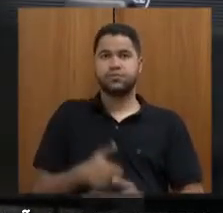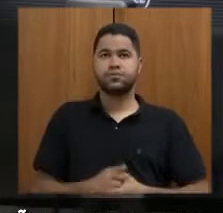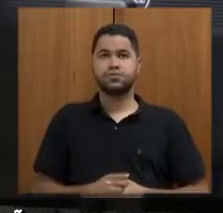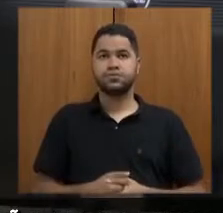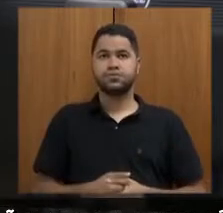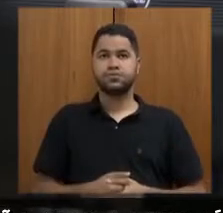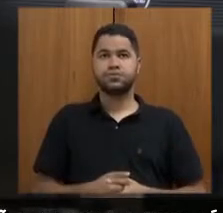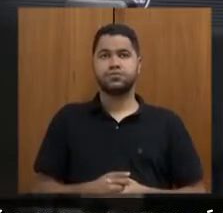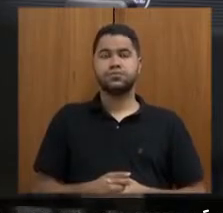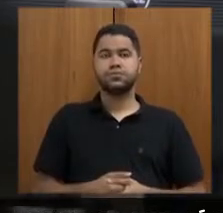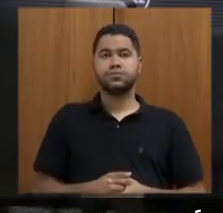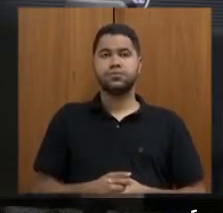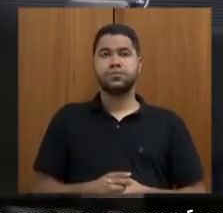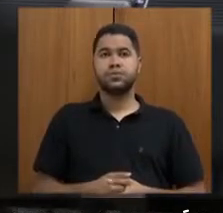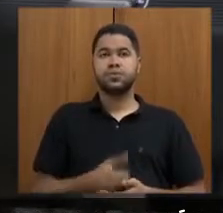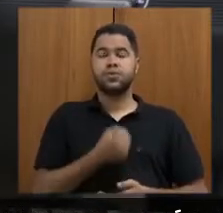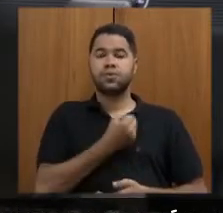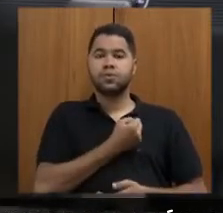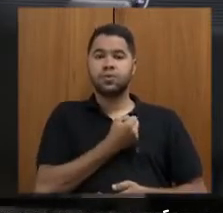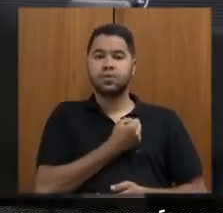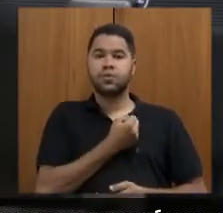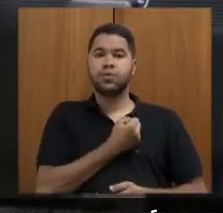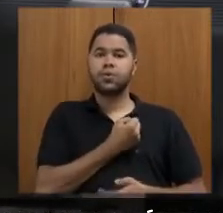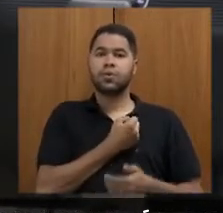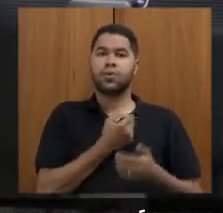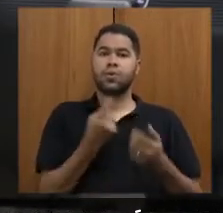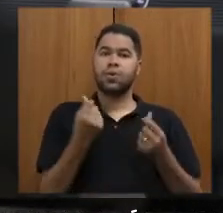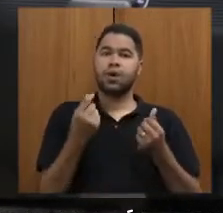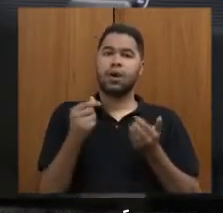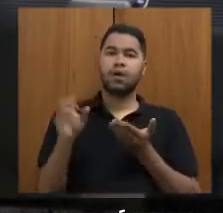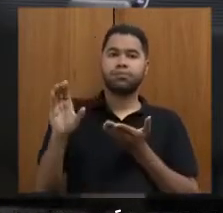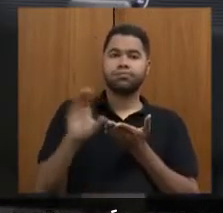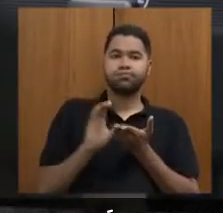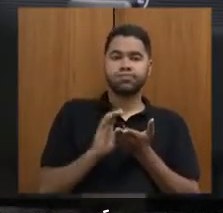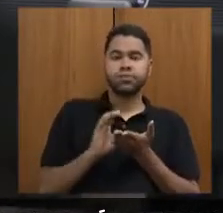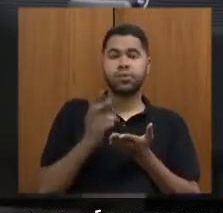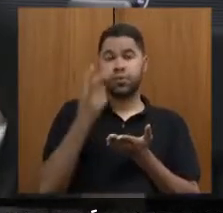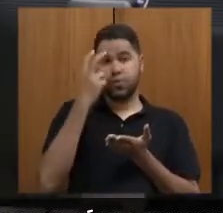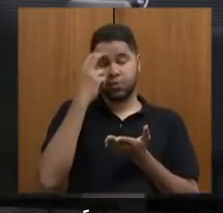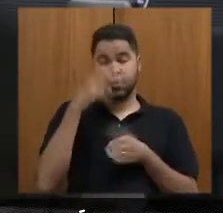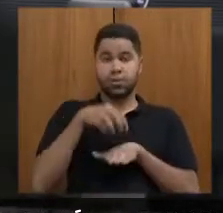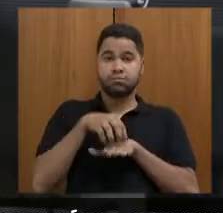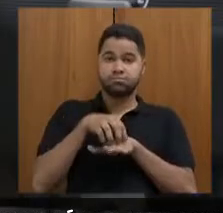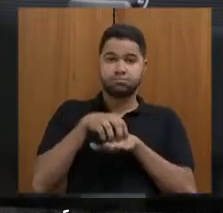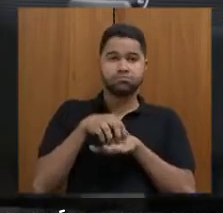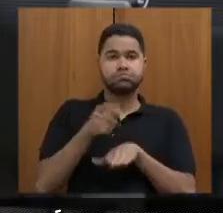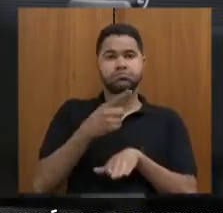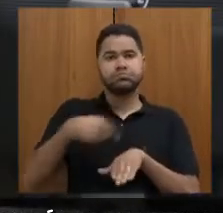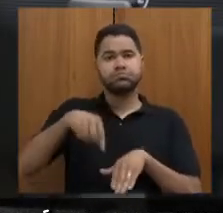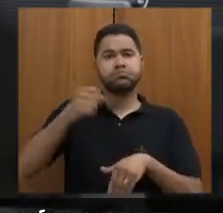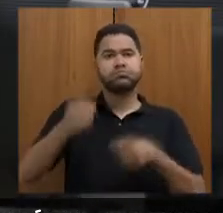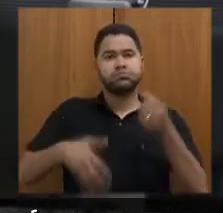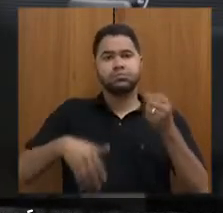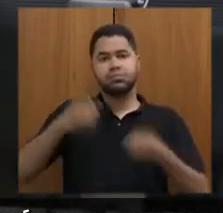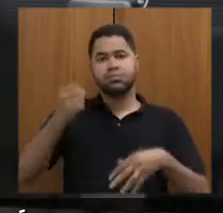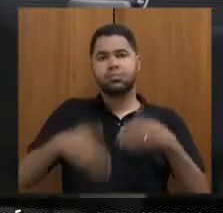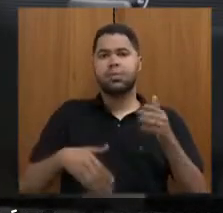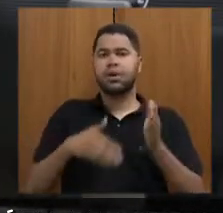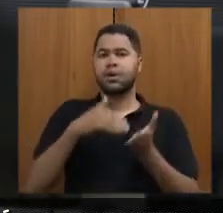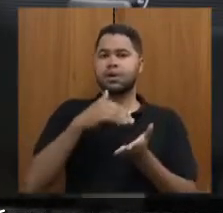O valor, o recurso empenhado na Secretaria de Estado de Cultura e Turismo, nós falamos da secretaria, estamos